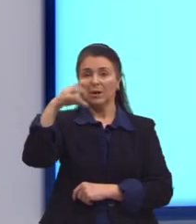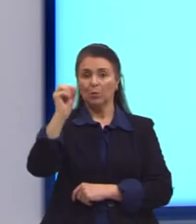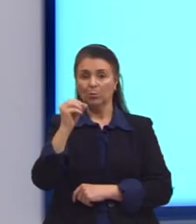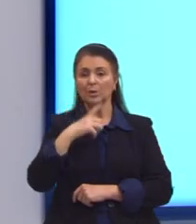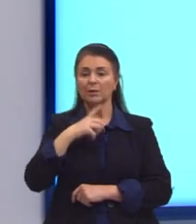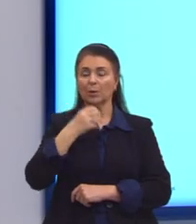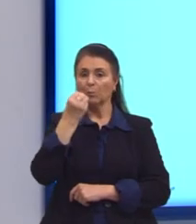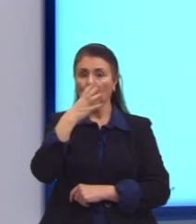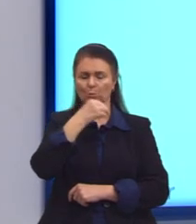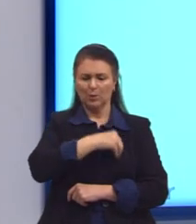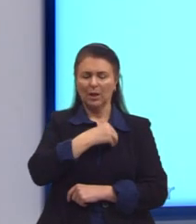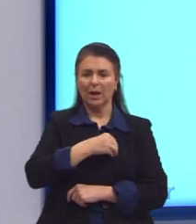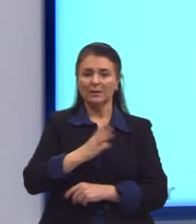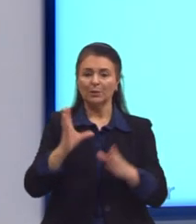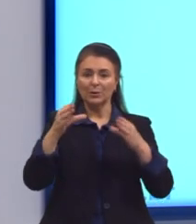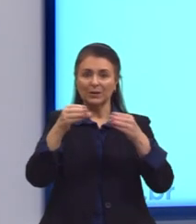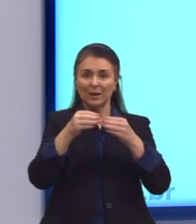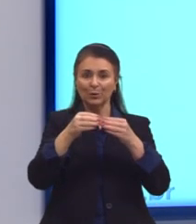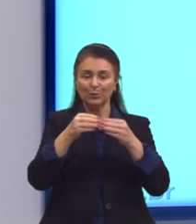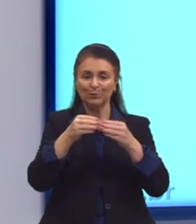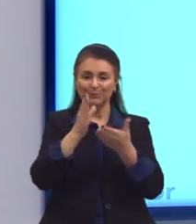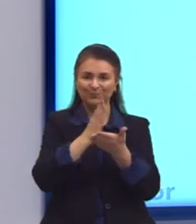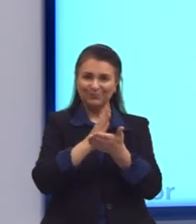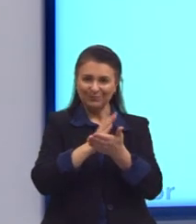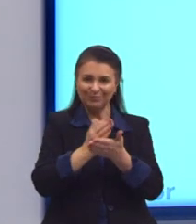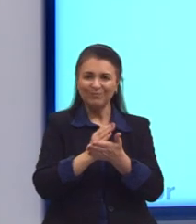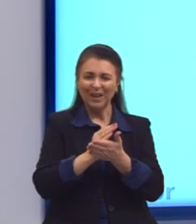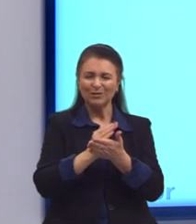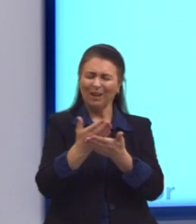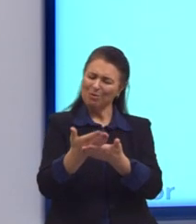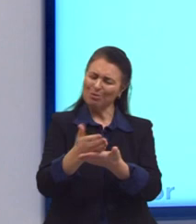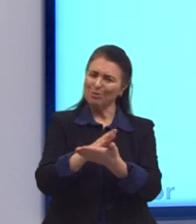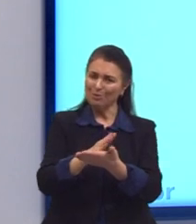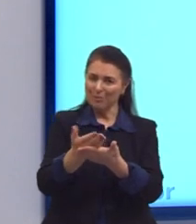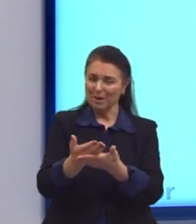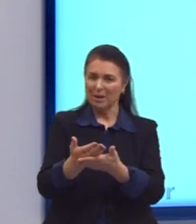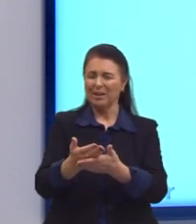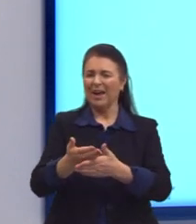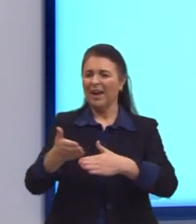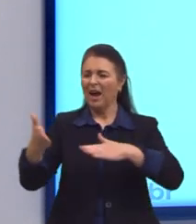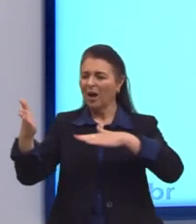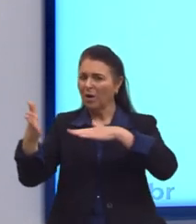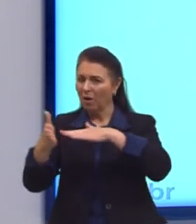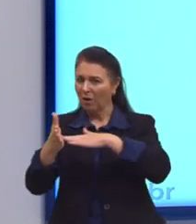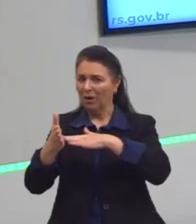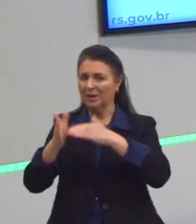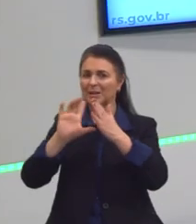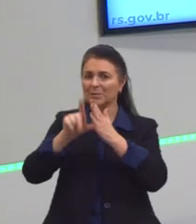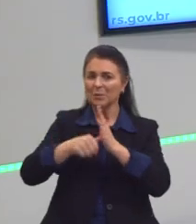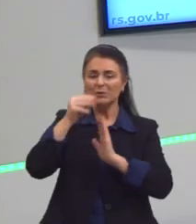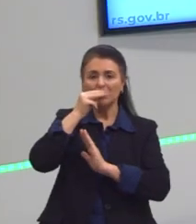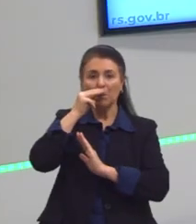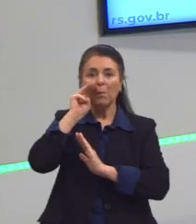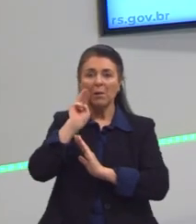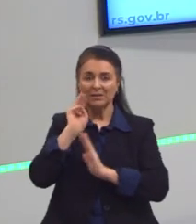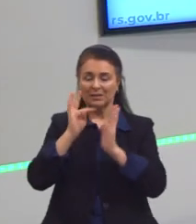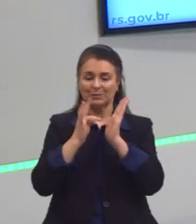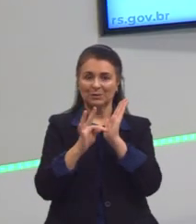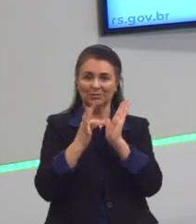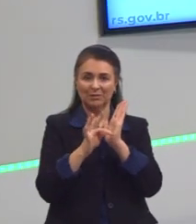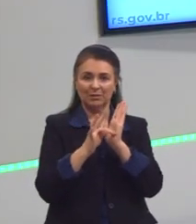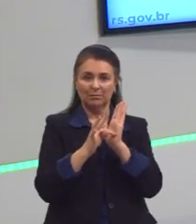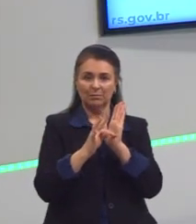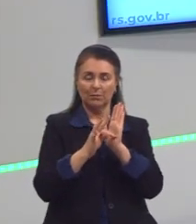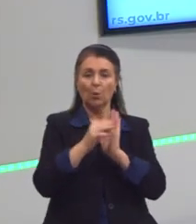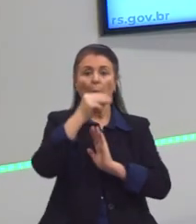que é uma classe, então, a classe média seria uma nova classe, uma classe contemporânea, pós-marxismo. Para o Marx não